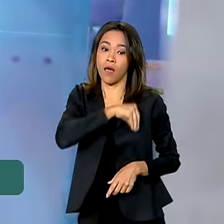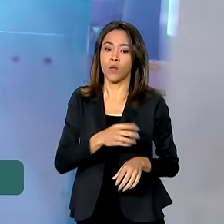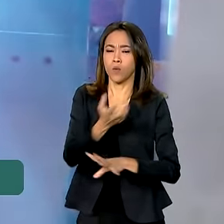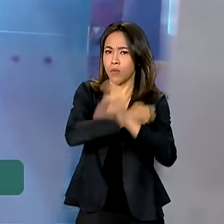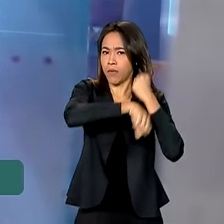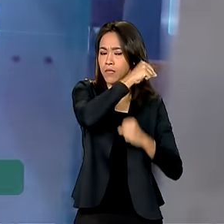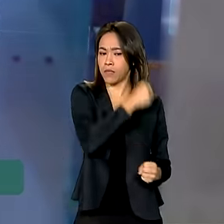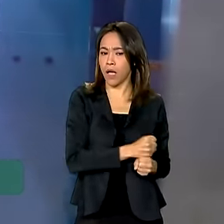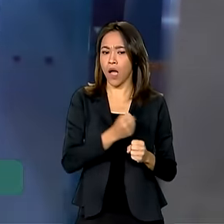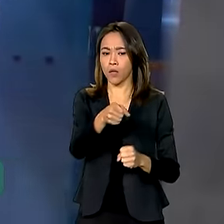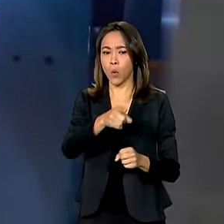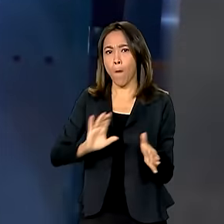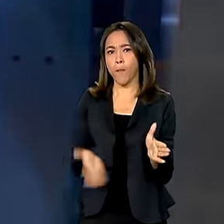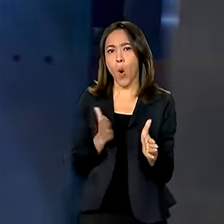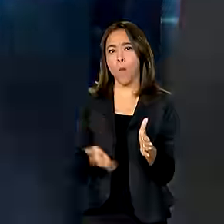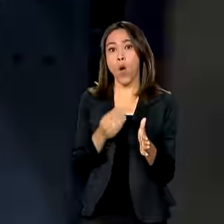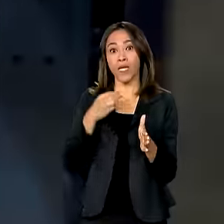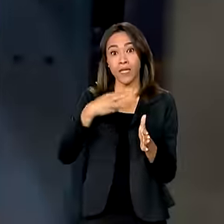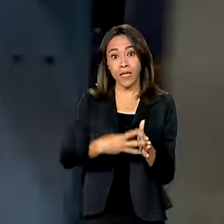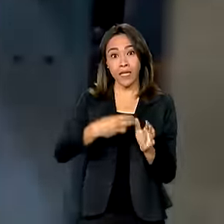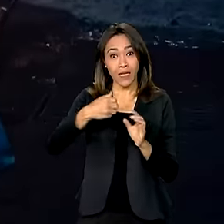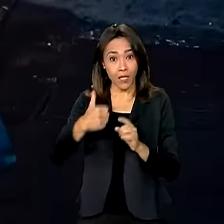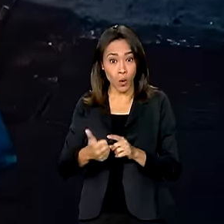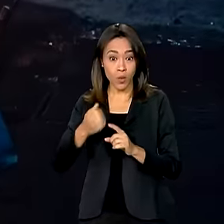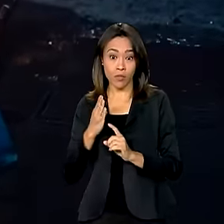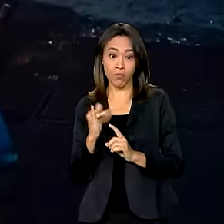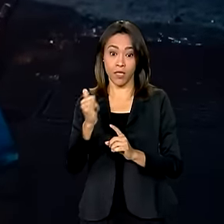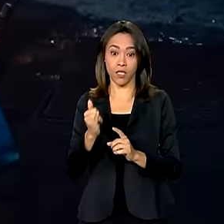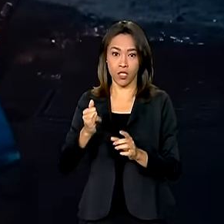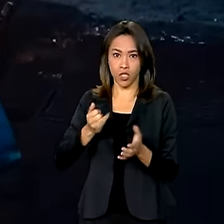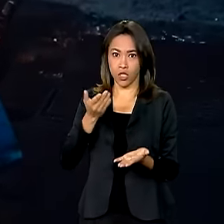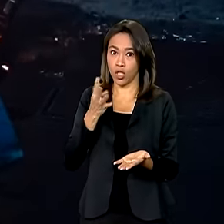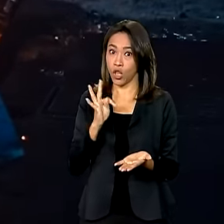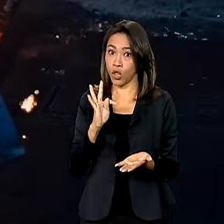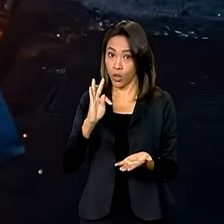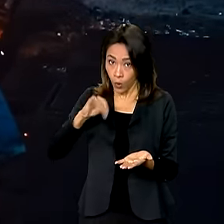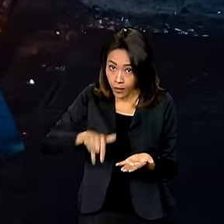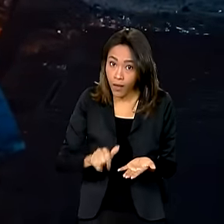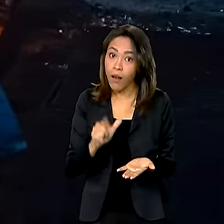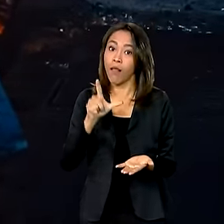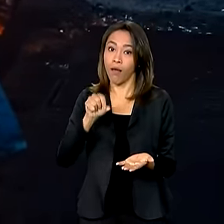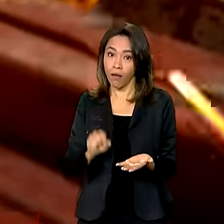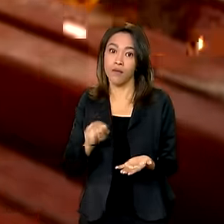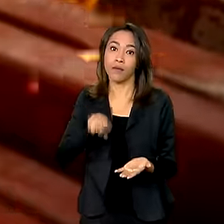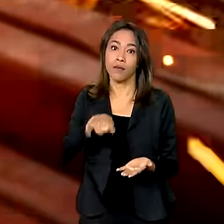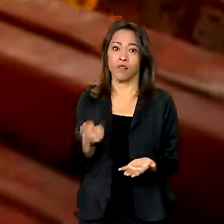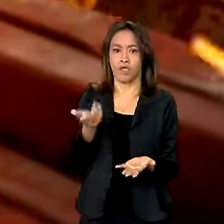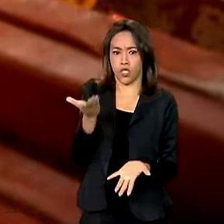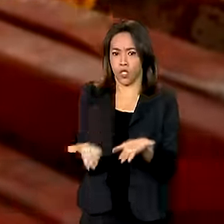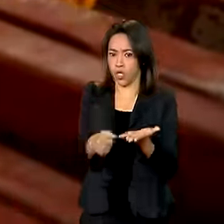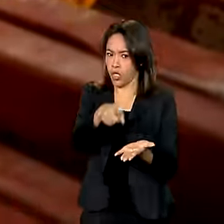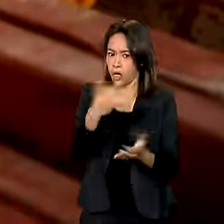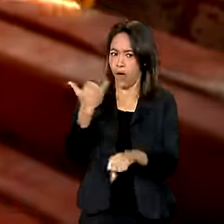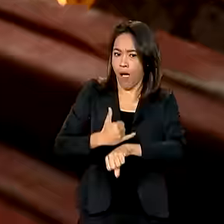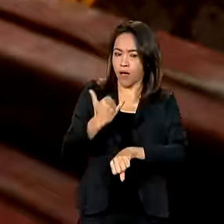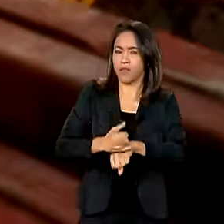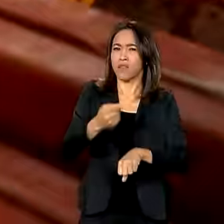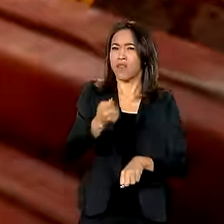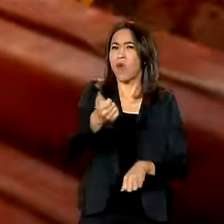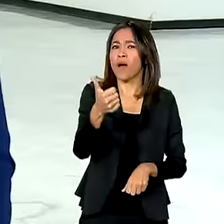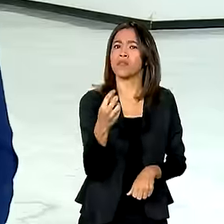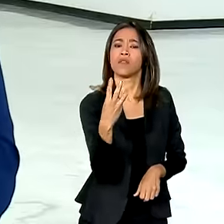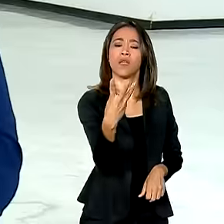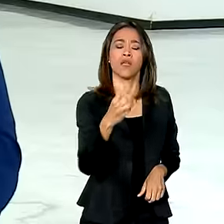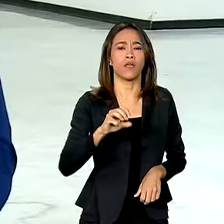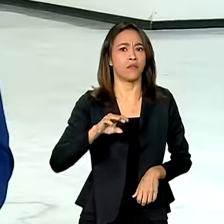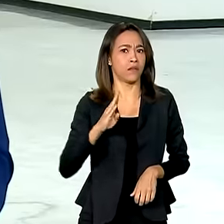cerca de 32 milhões de toneladas de aço. O setor também é gerador de emprego. São quase 3 milhões de pessoas.